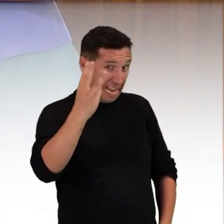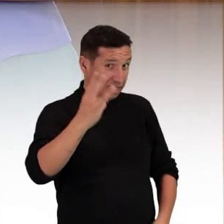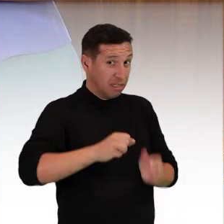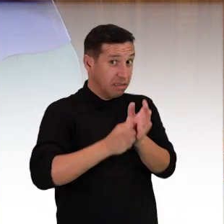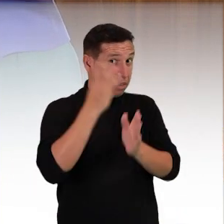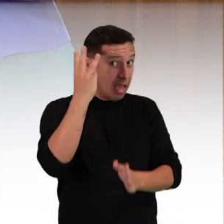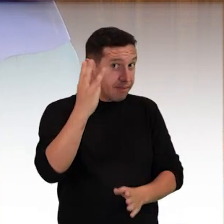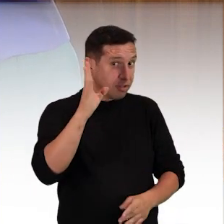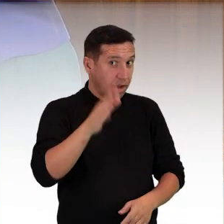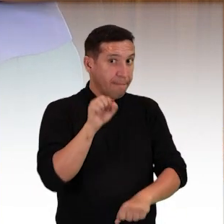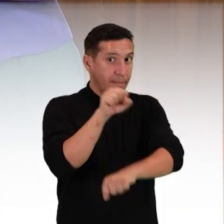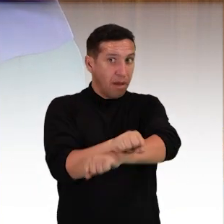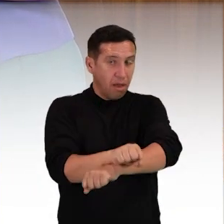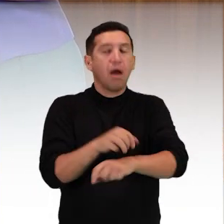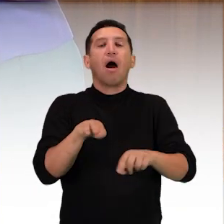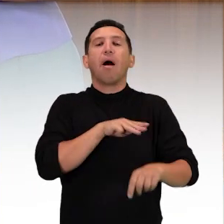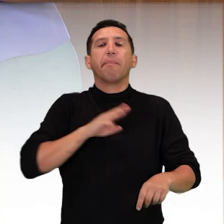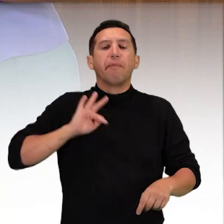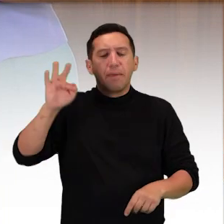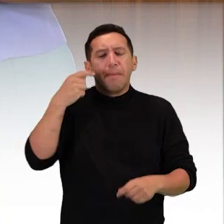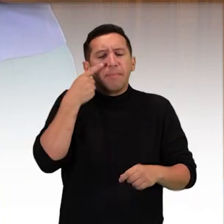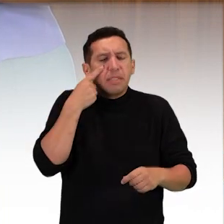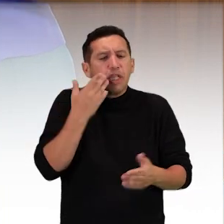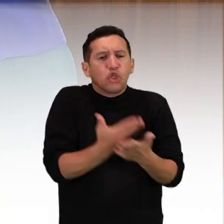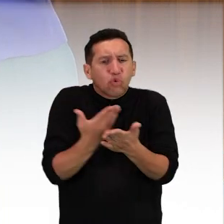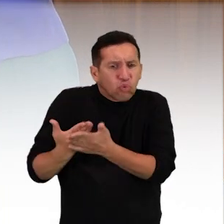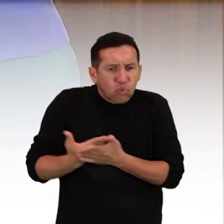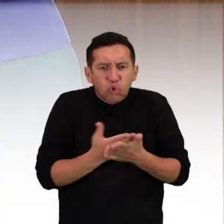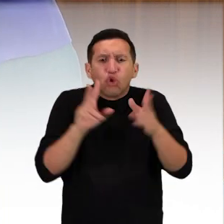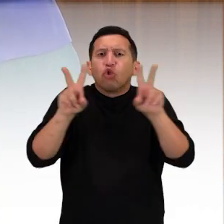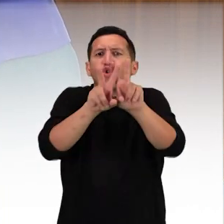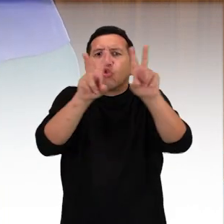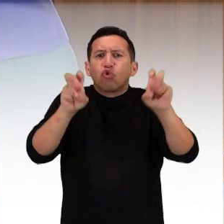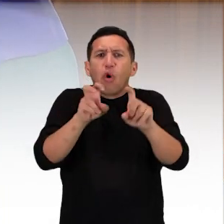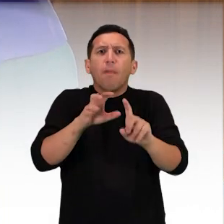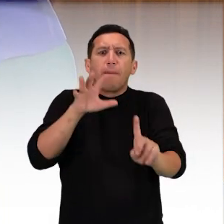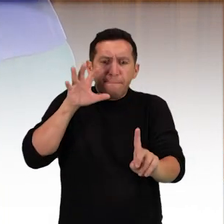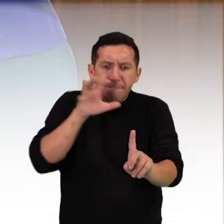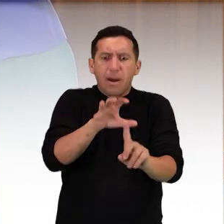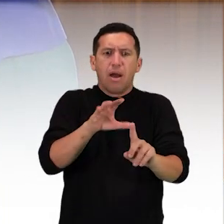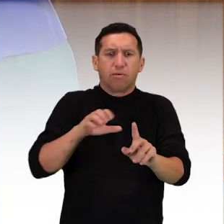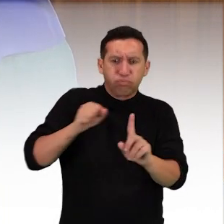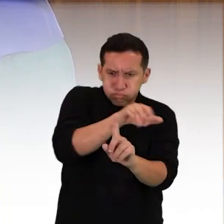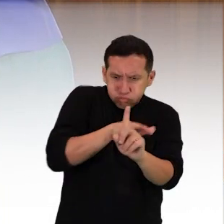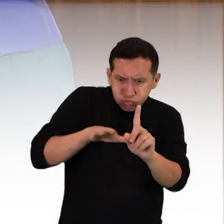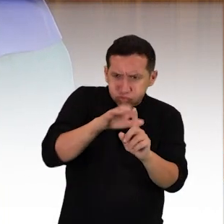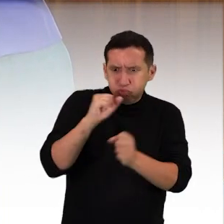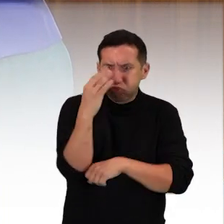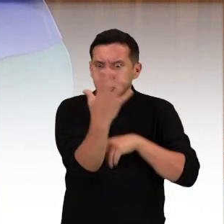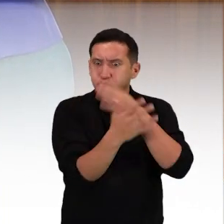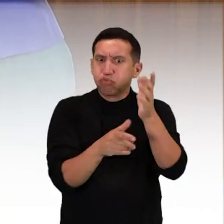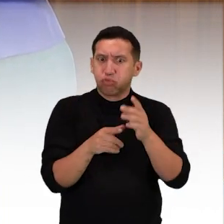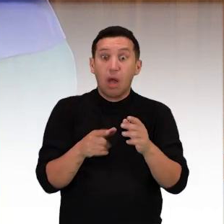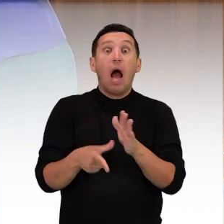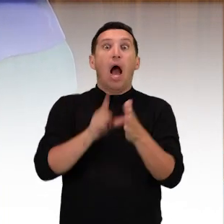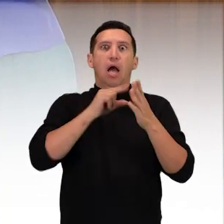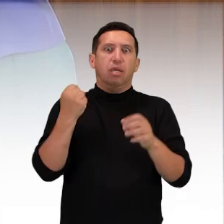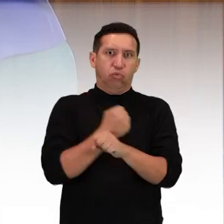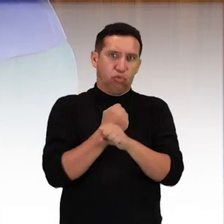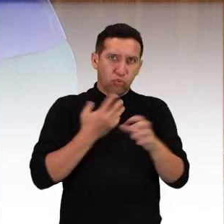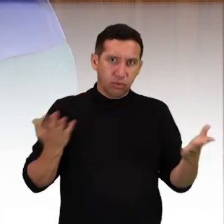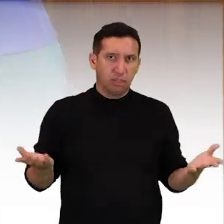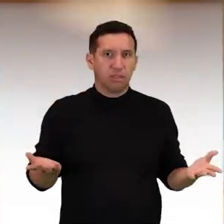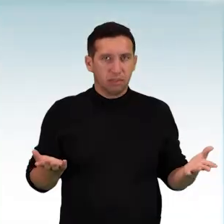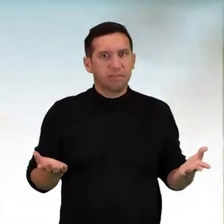pela Justiça. O MPF defende a necessidade de estudos de impactos ambientais mais consistentes para a construção.